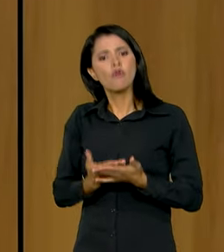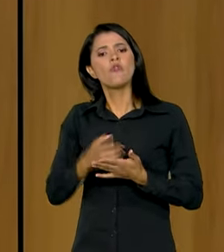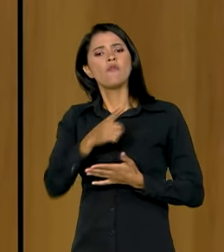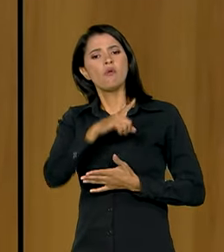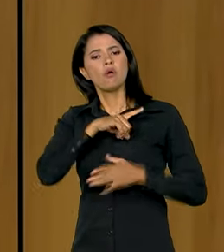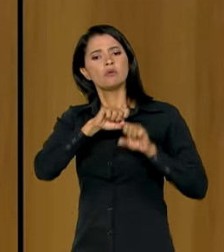sistema.